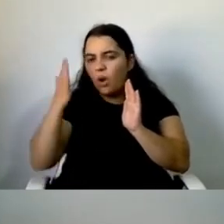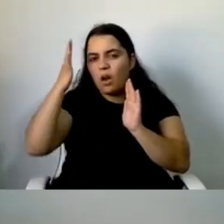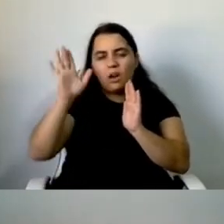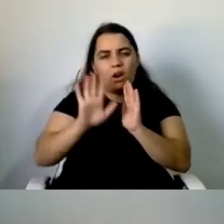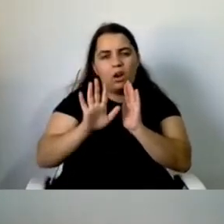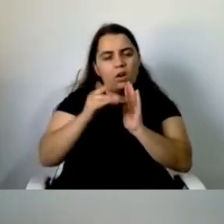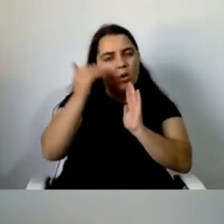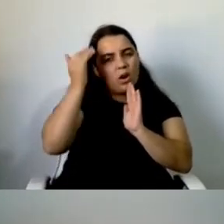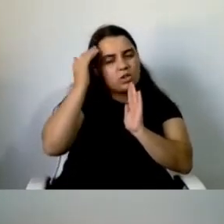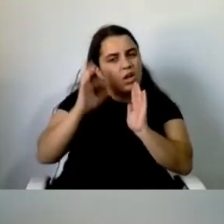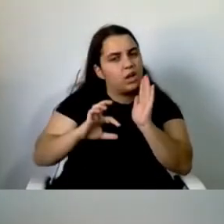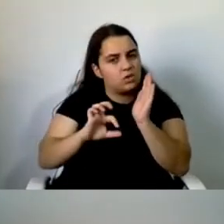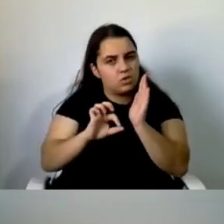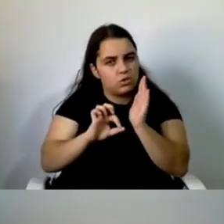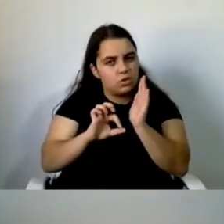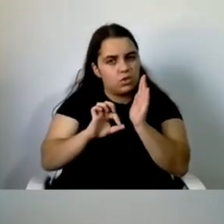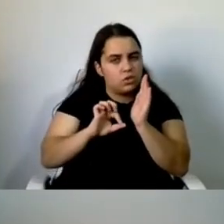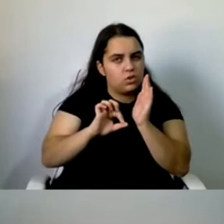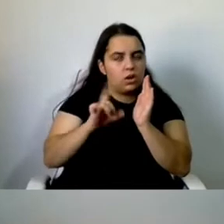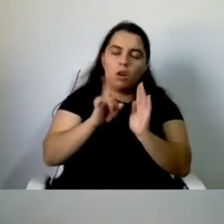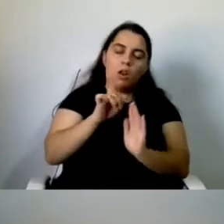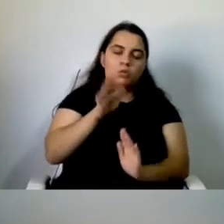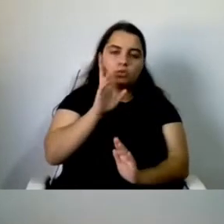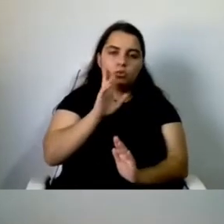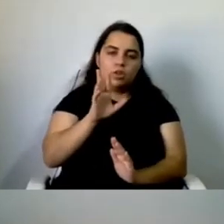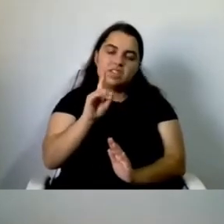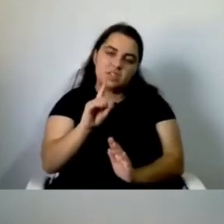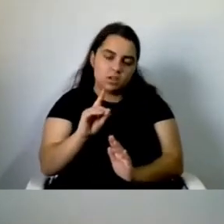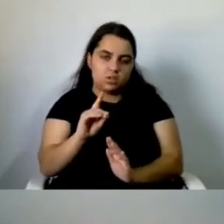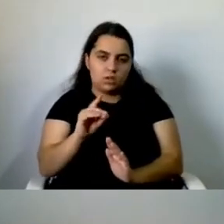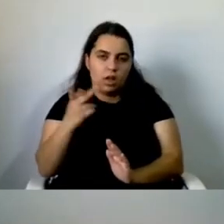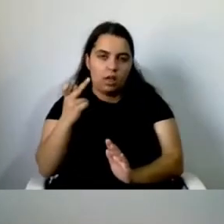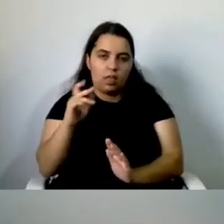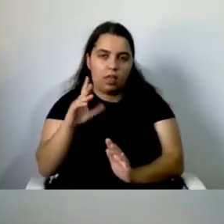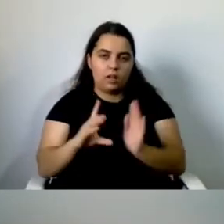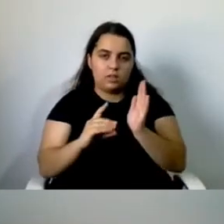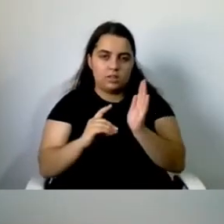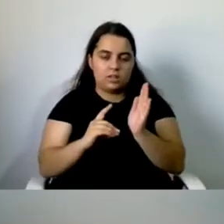É 16. É 16. É 16. O que nós defendemos é que isso é uma